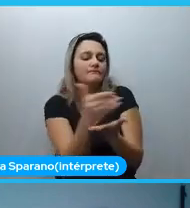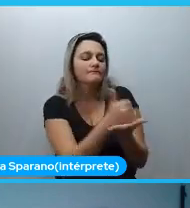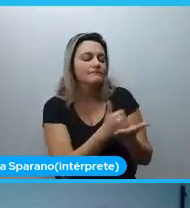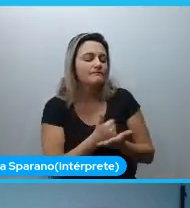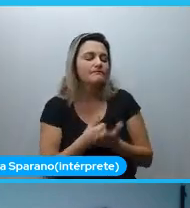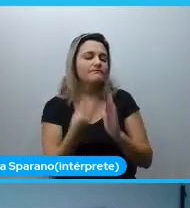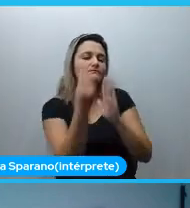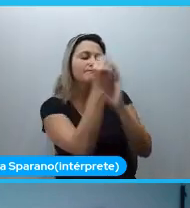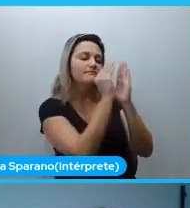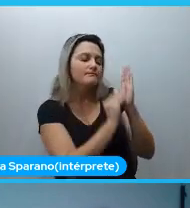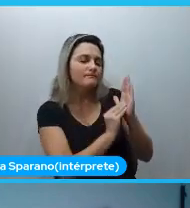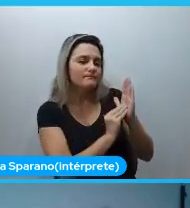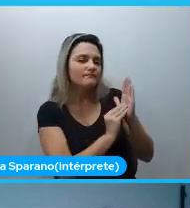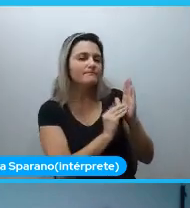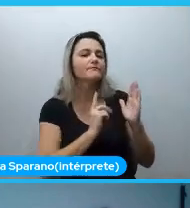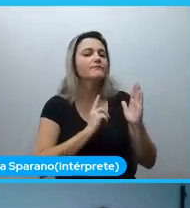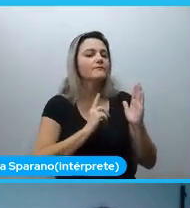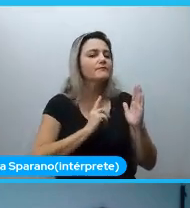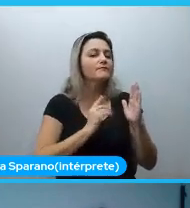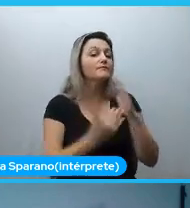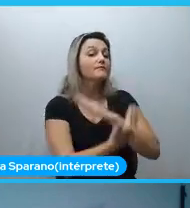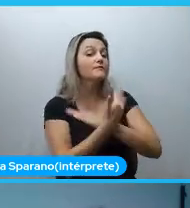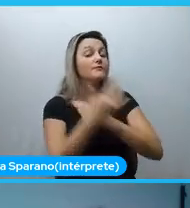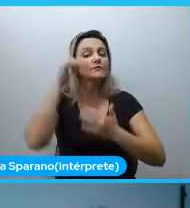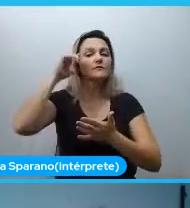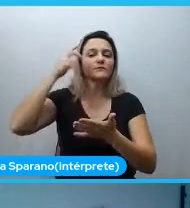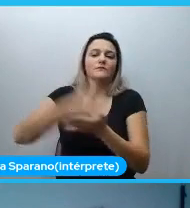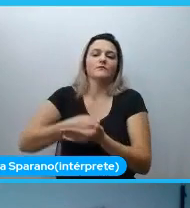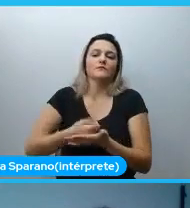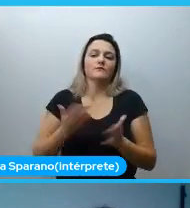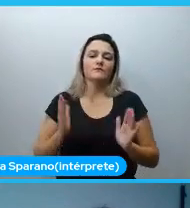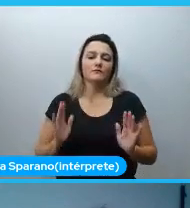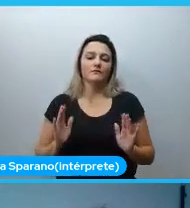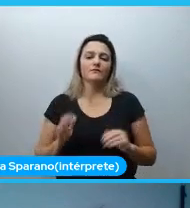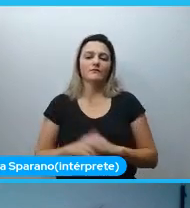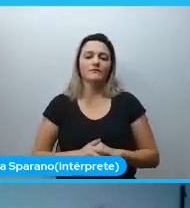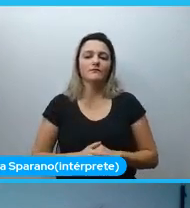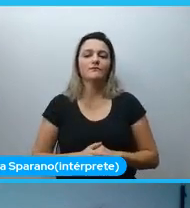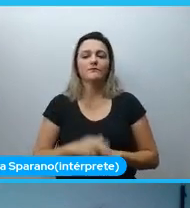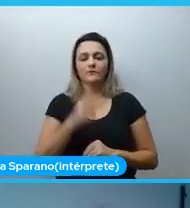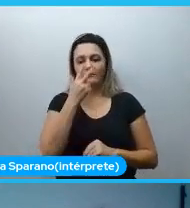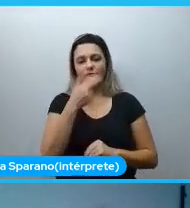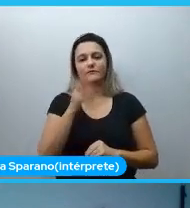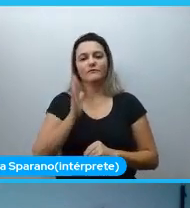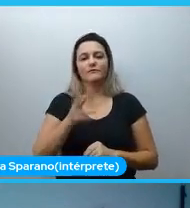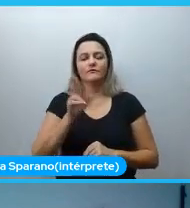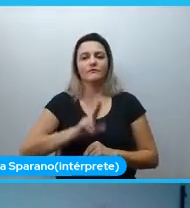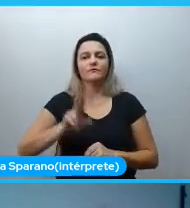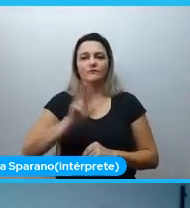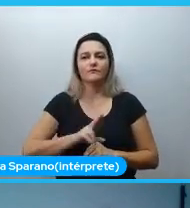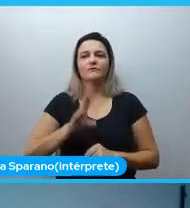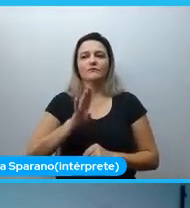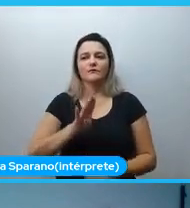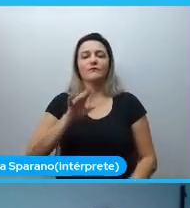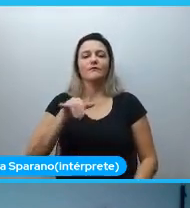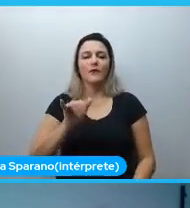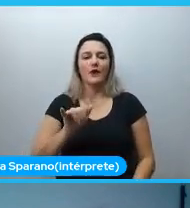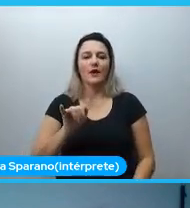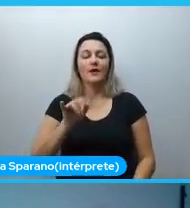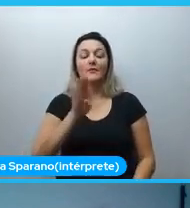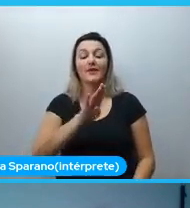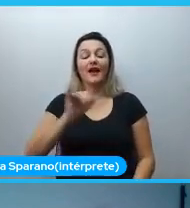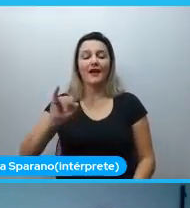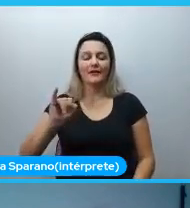fato, é imprescindível, né, acho que já é bastante usado o BI, por exemplo, na parte de